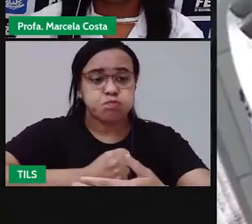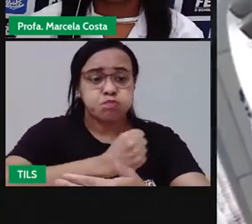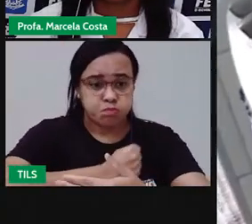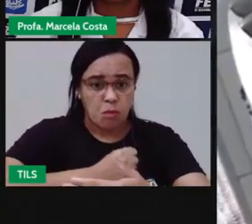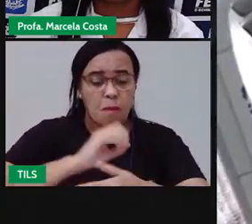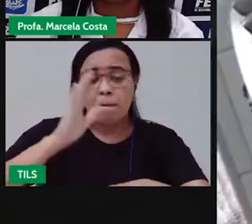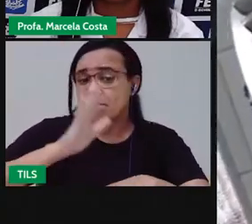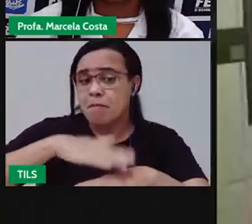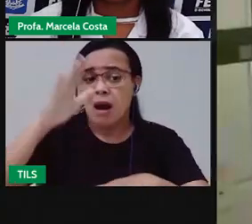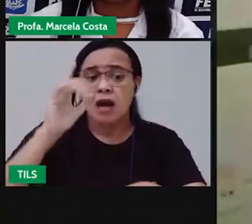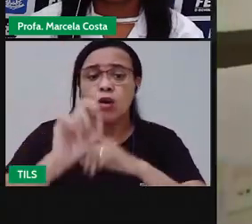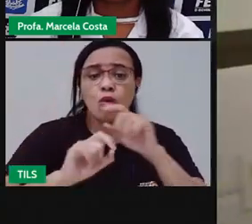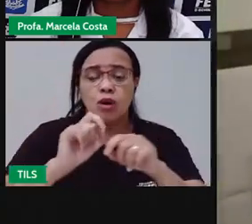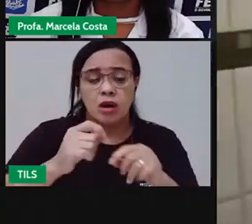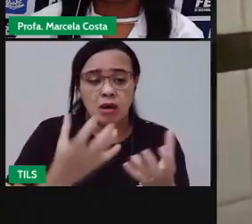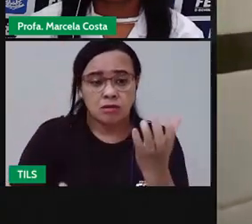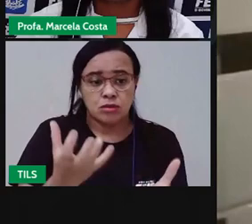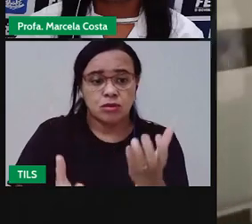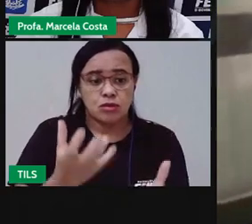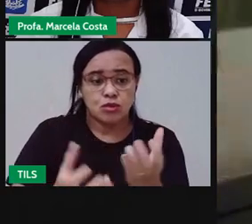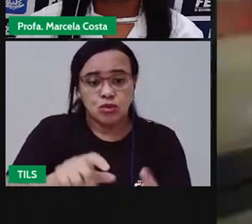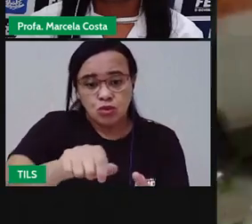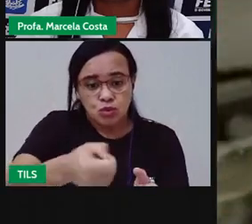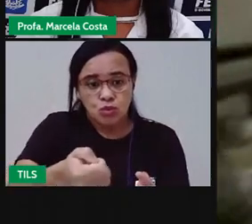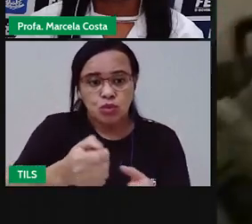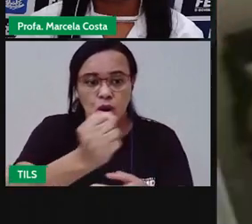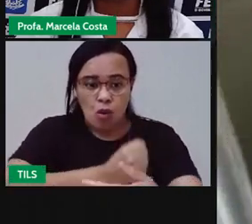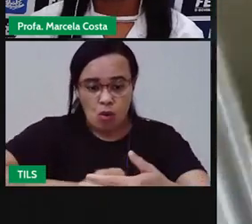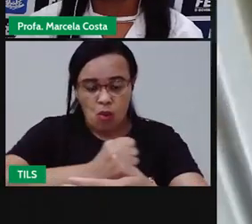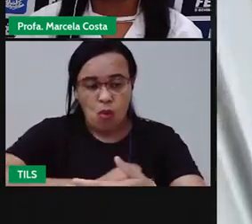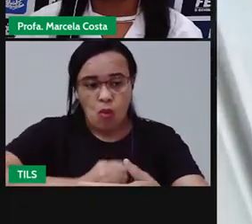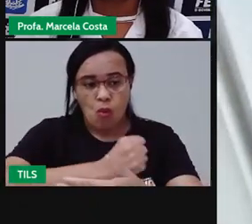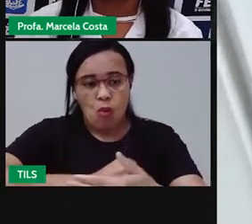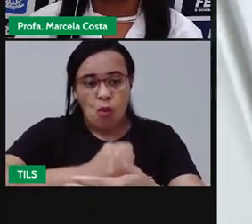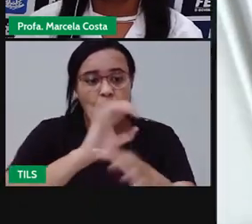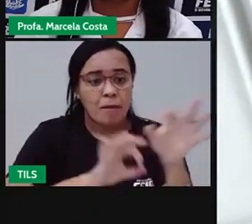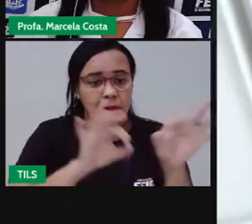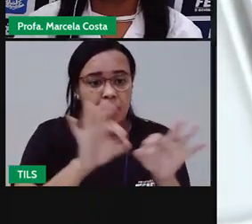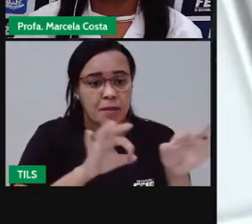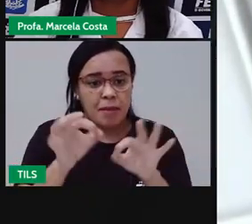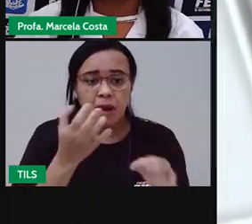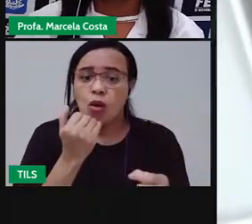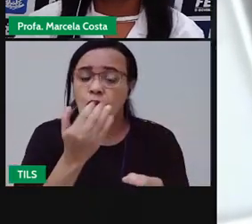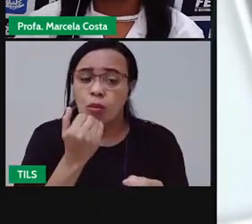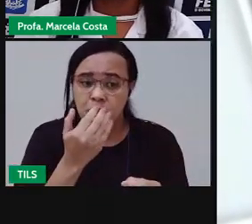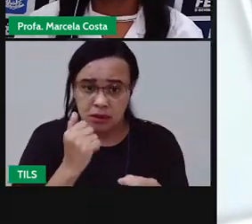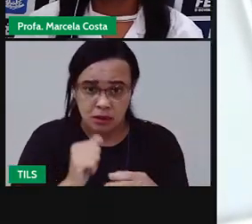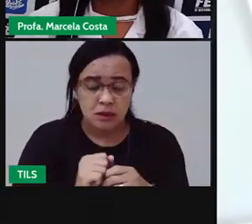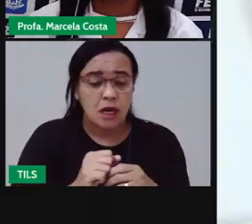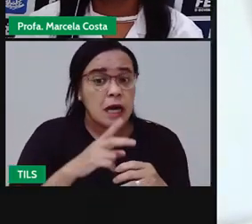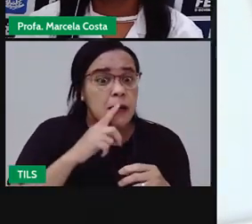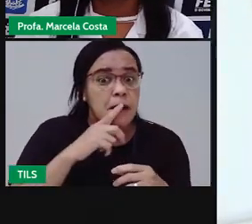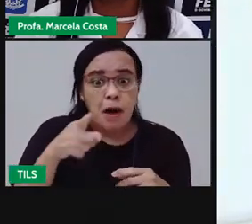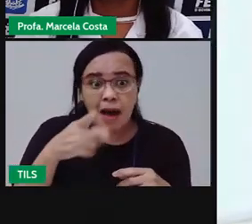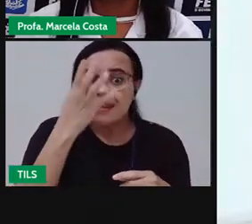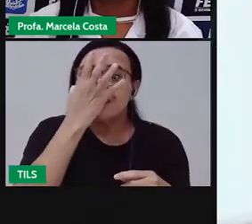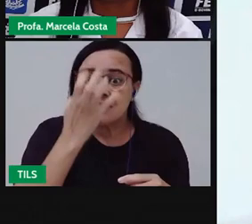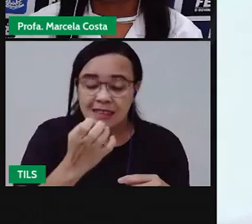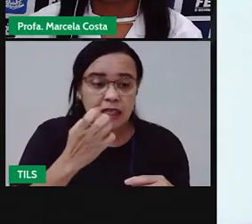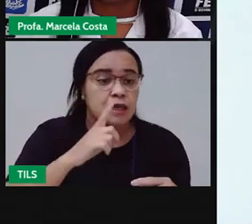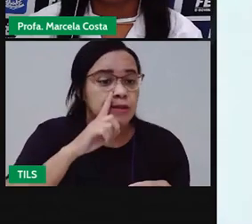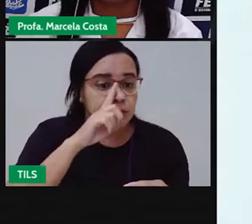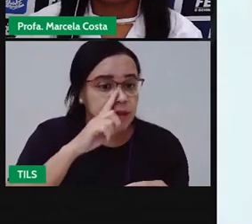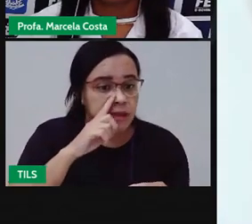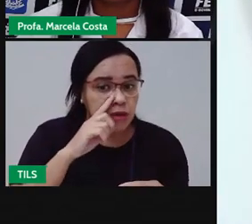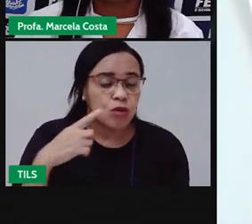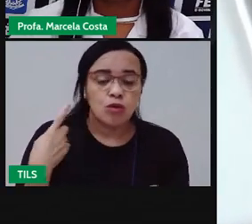maior é o fogão. Fogão, é outro problema sério. Geralmente, agora